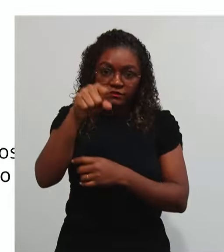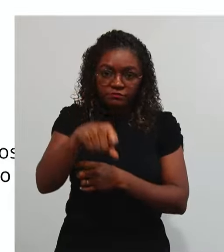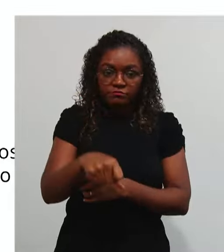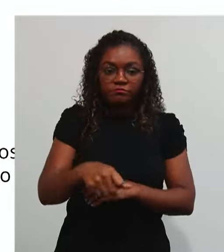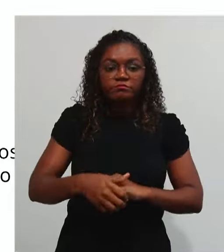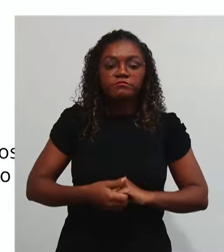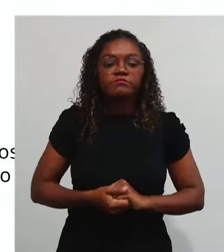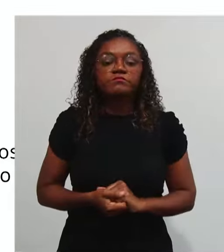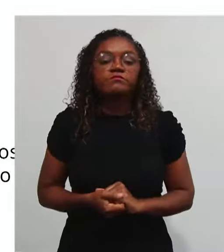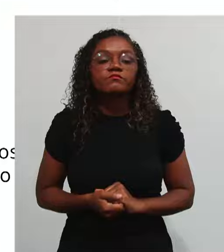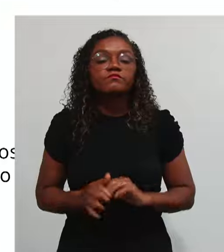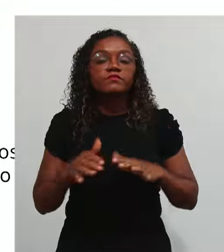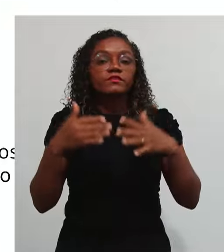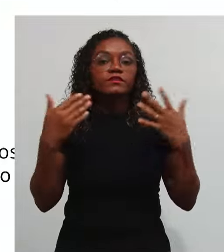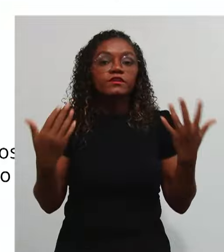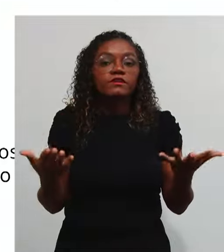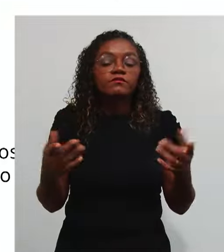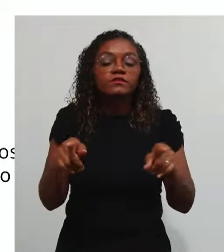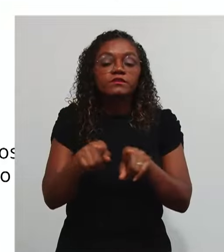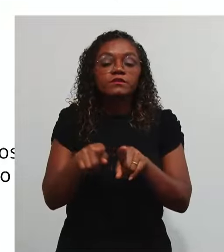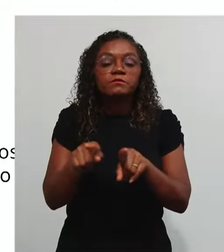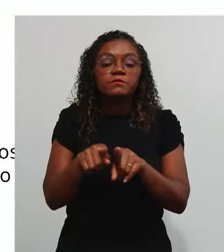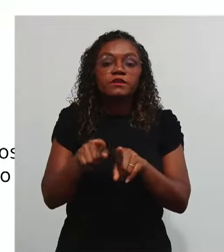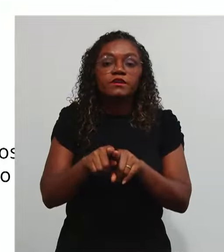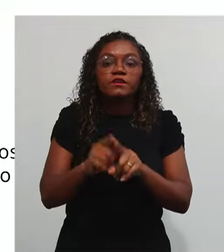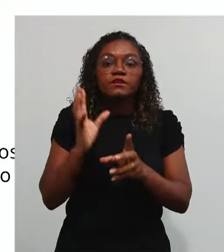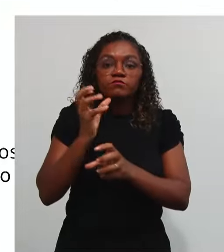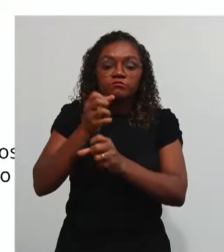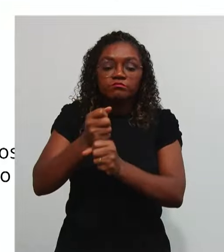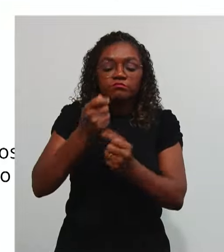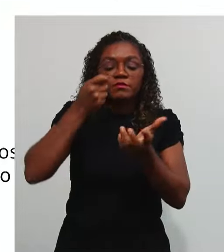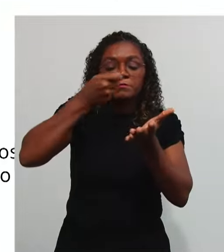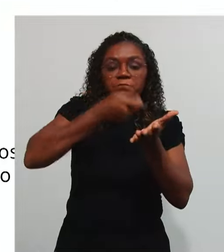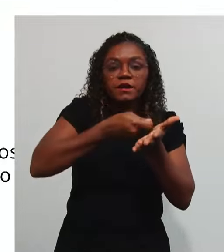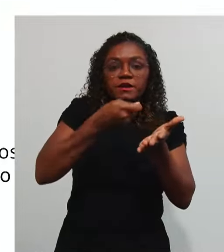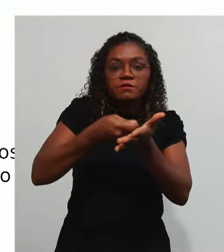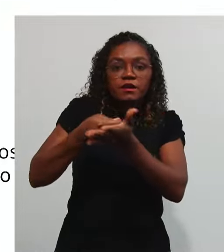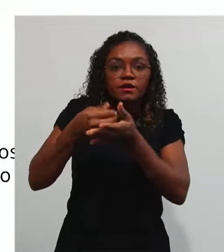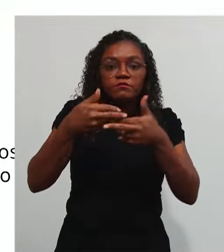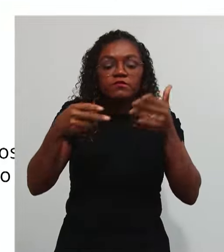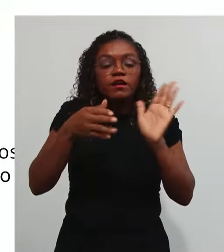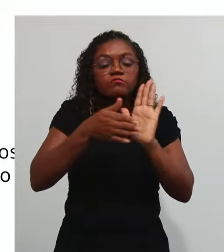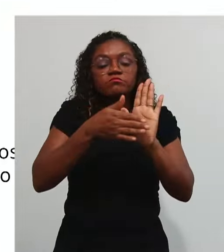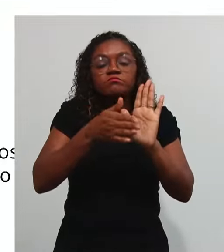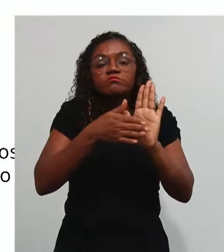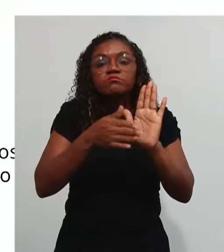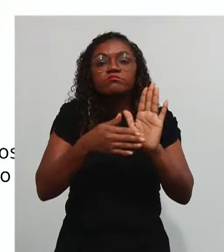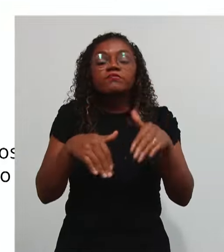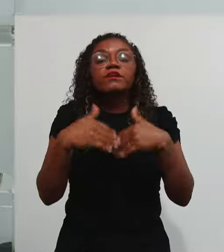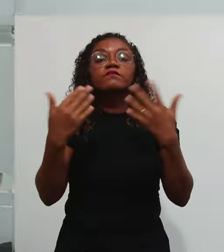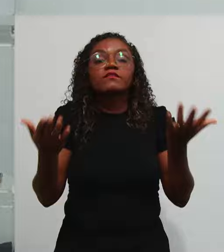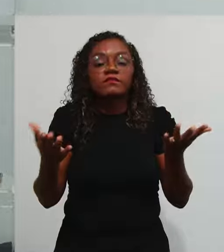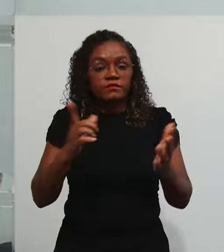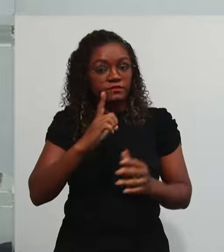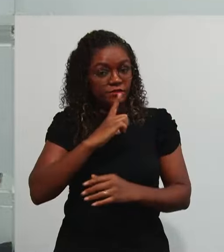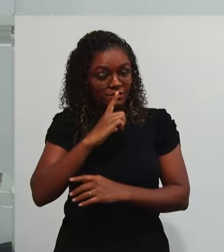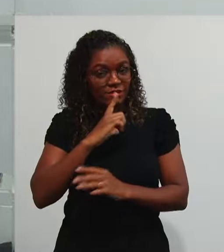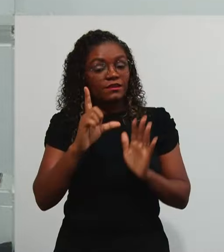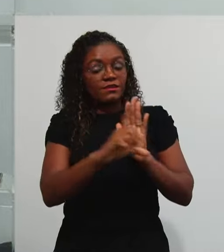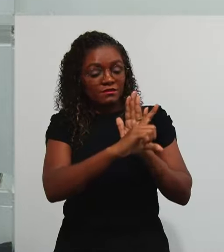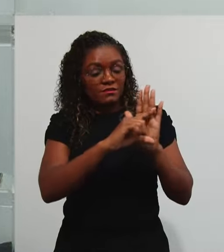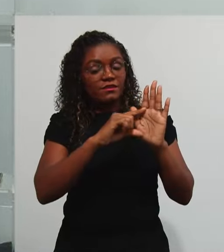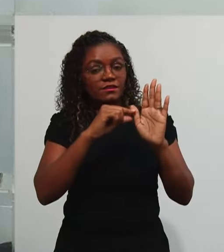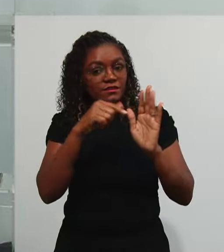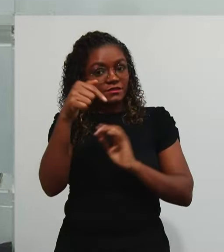Senhores A prestação De contas Ela está Parametrizada No artigo 70 Da nossa